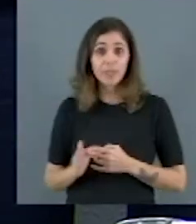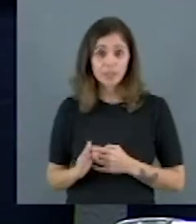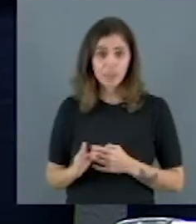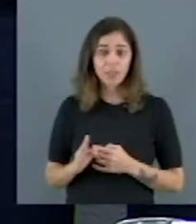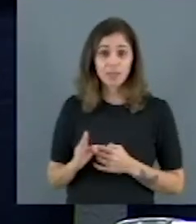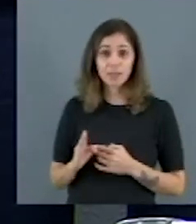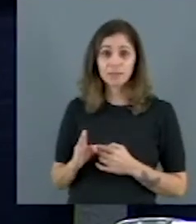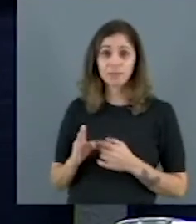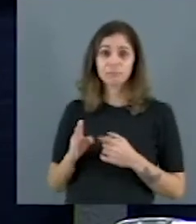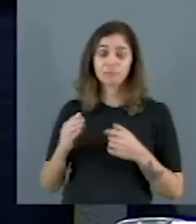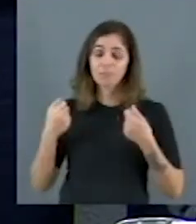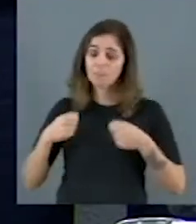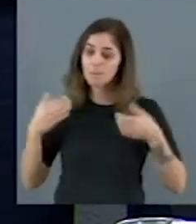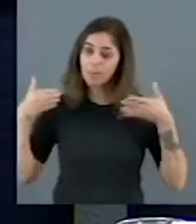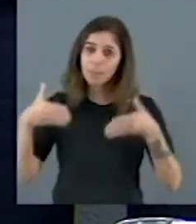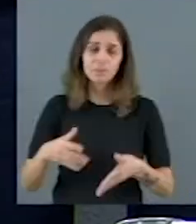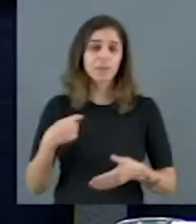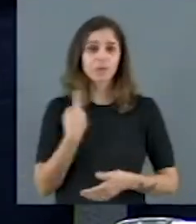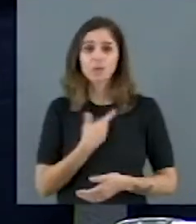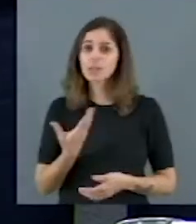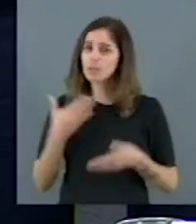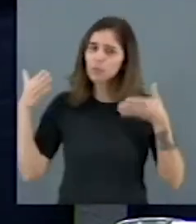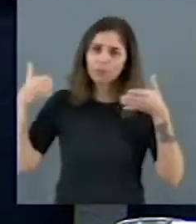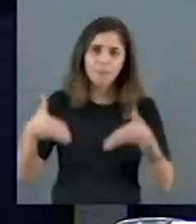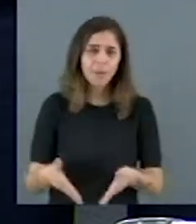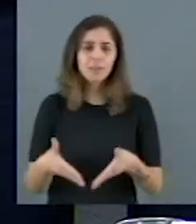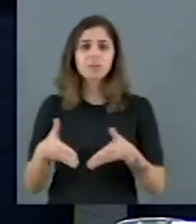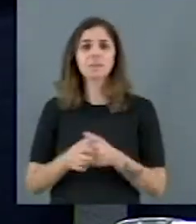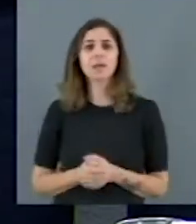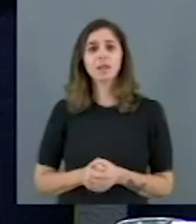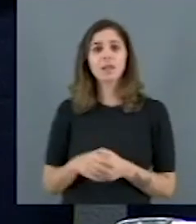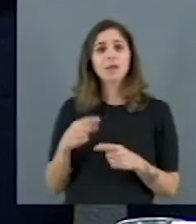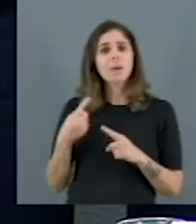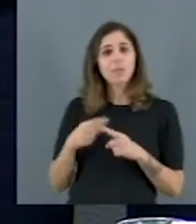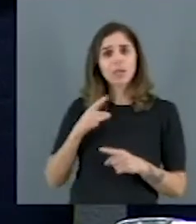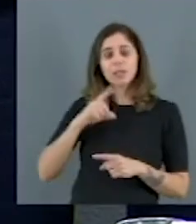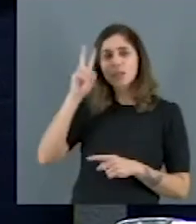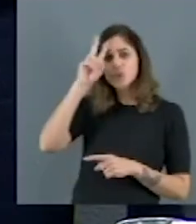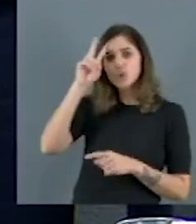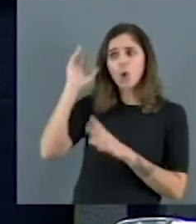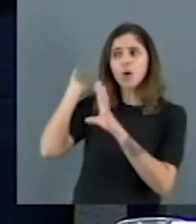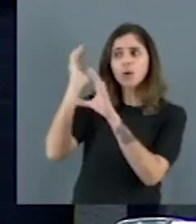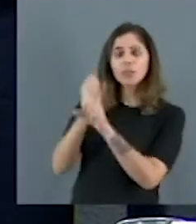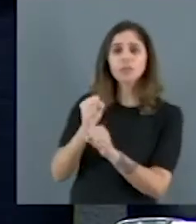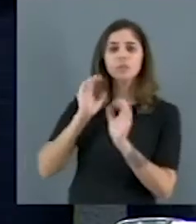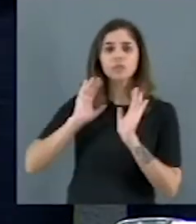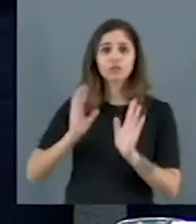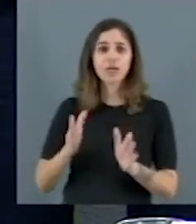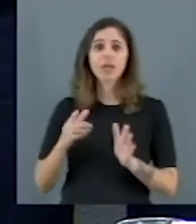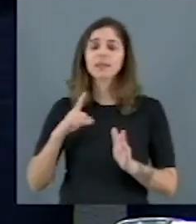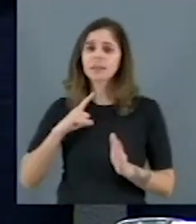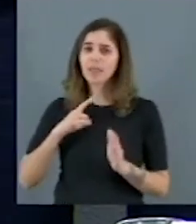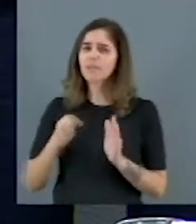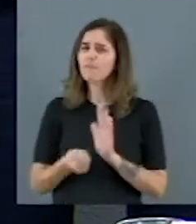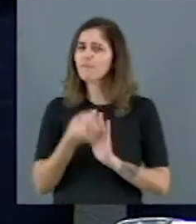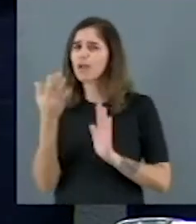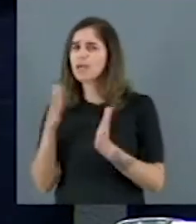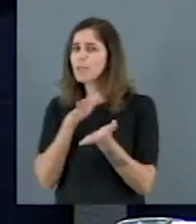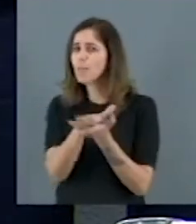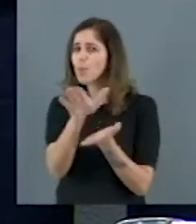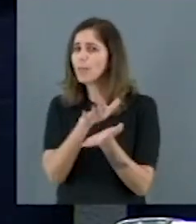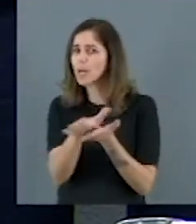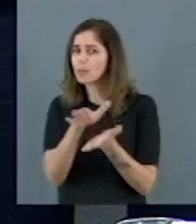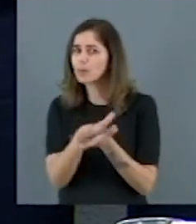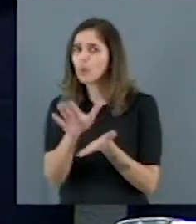lugar, um lugar historicamente construído. Aliás, eu trouxe aqui várias publicações para deixar aqui na